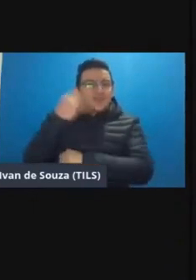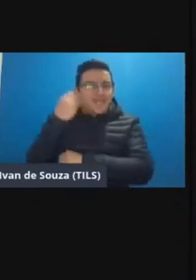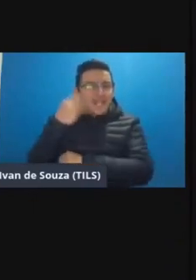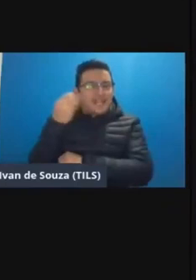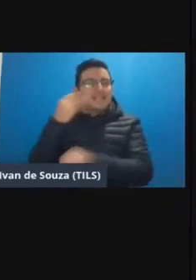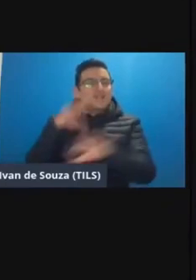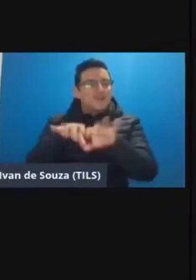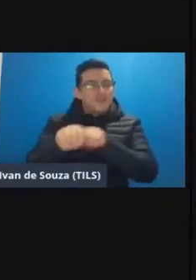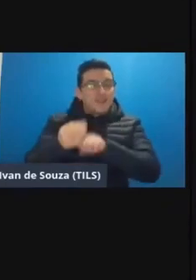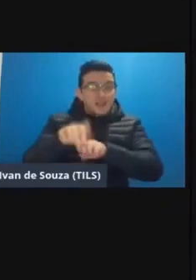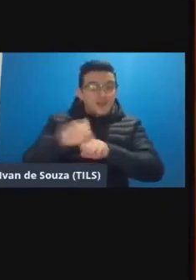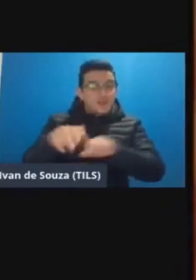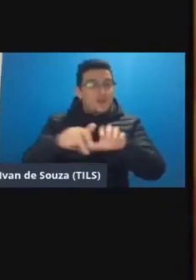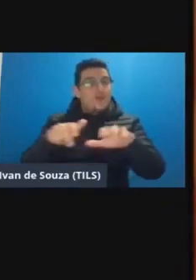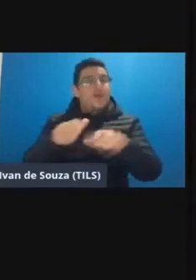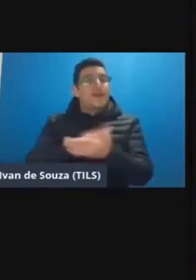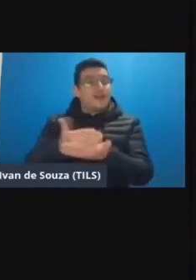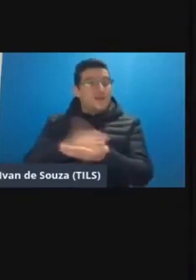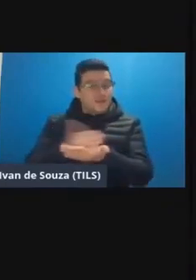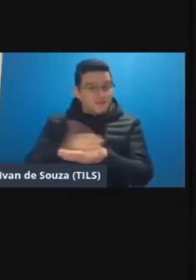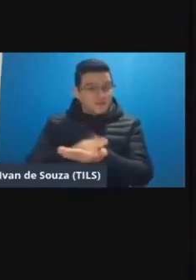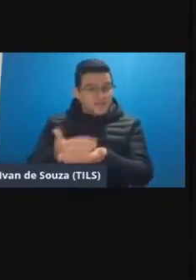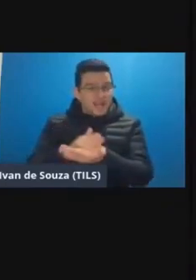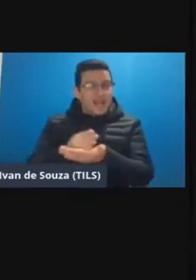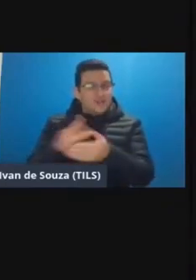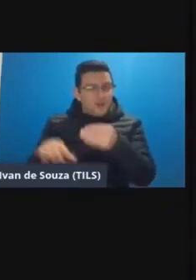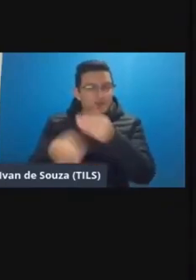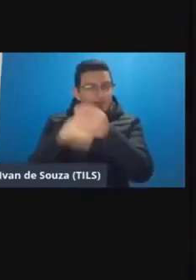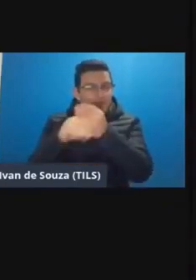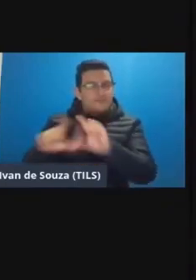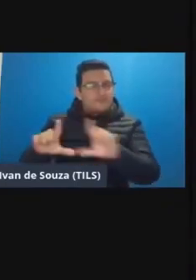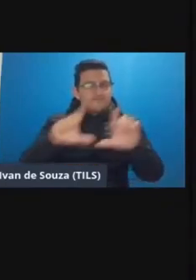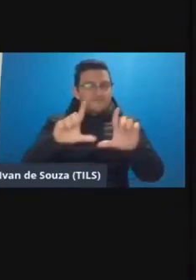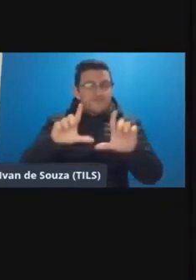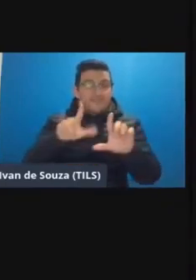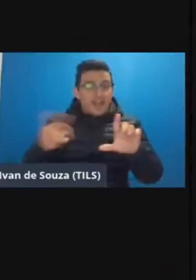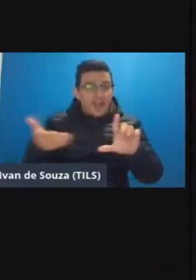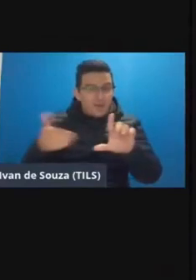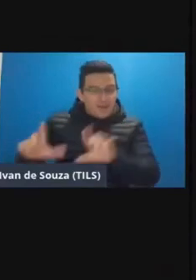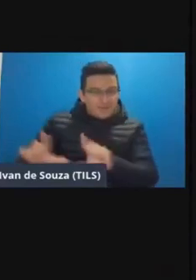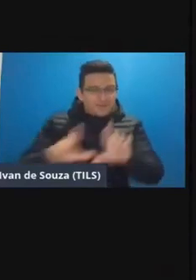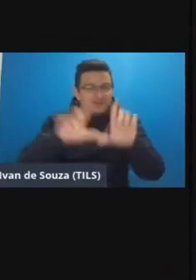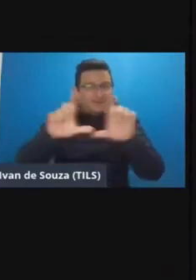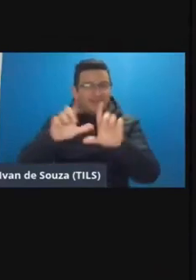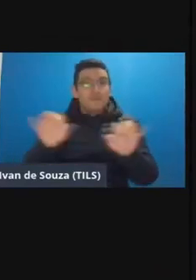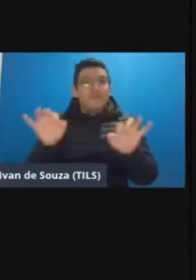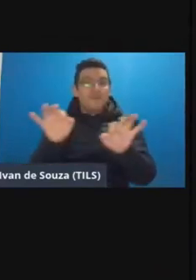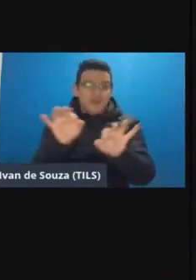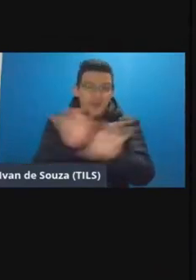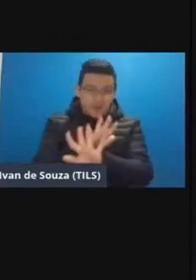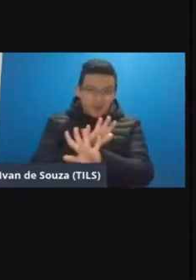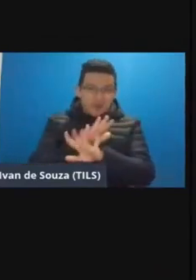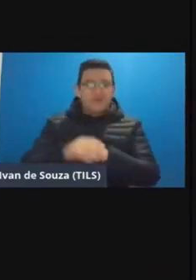formativas para educação híbrida deixa eu adicionar ela aqui ela não apareceu vai aparecer agora pronto